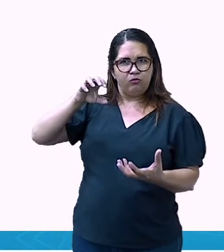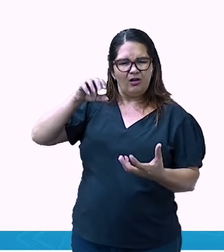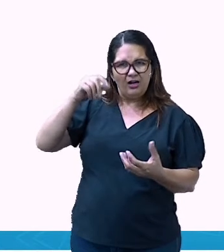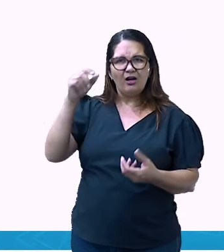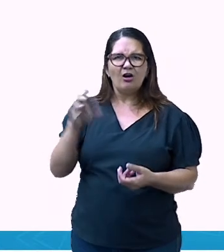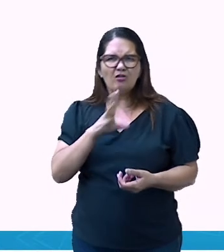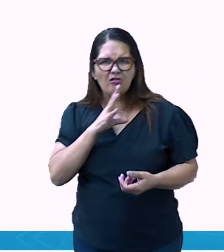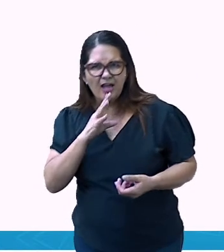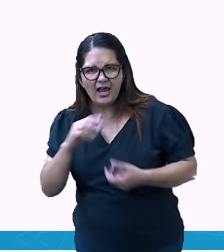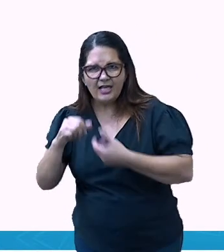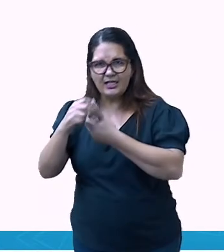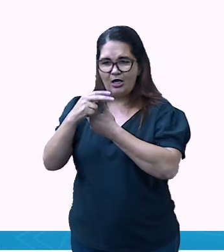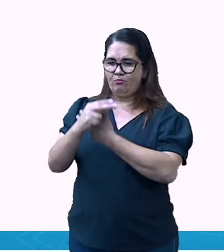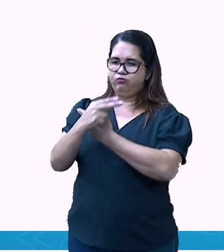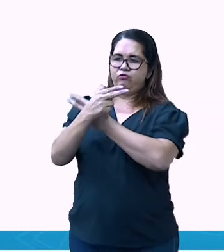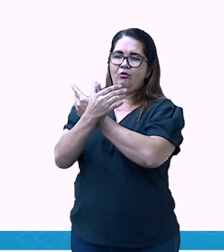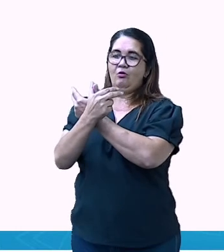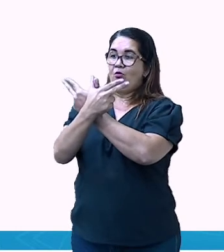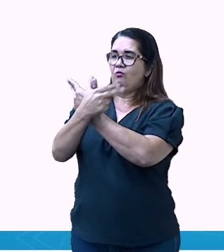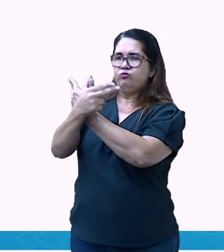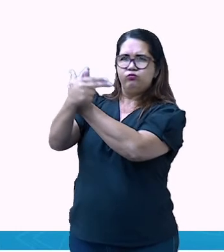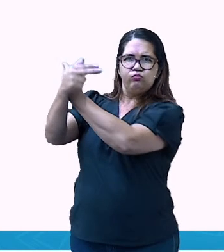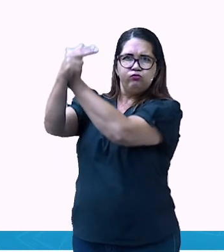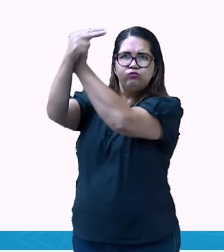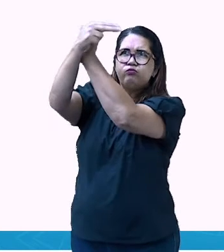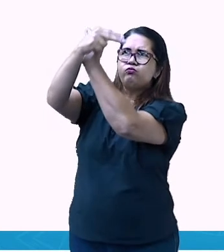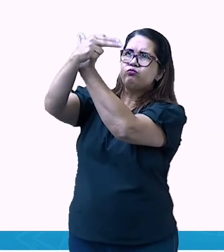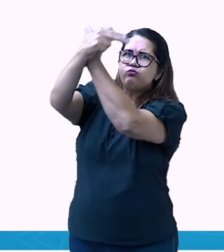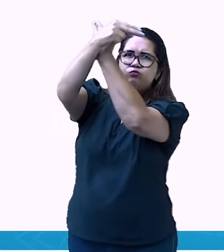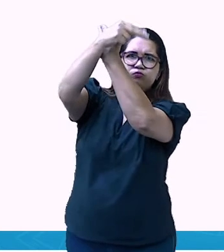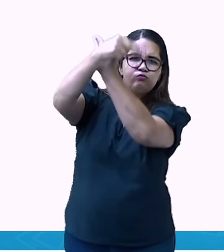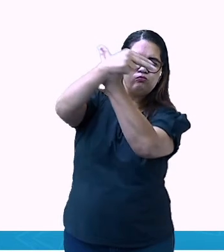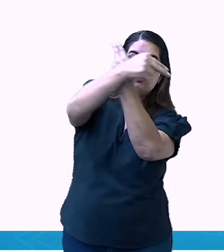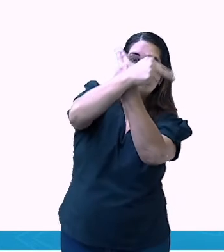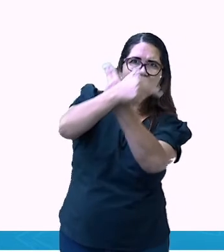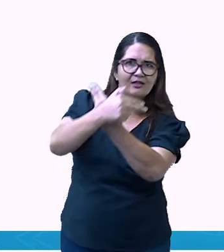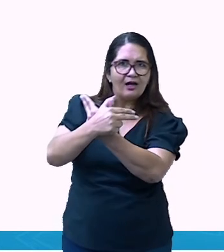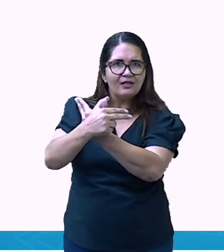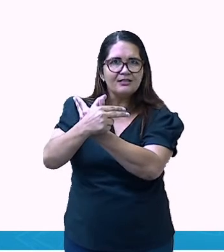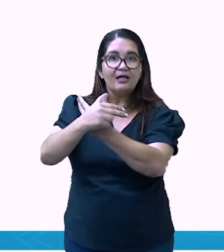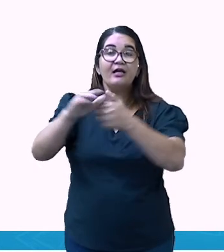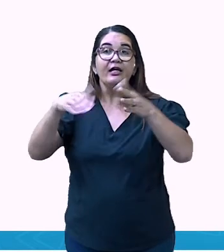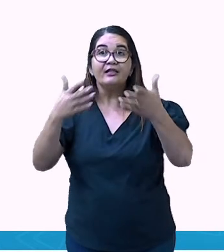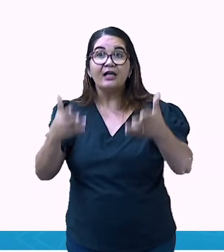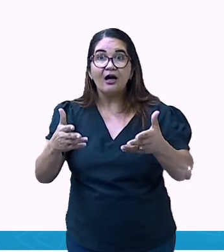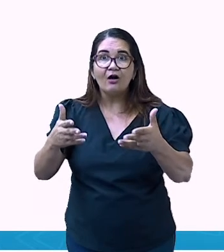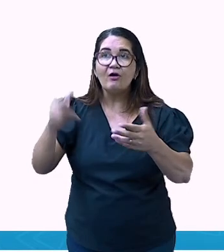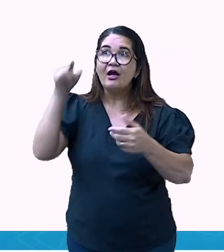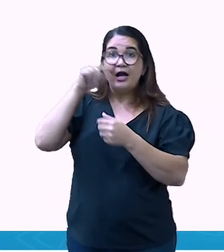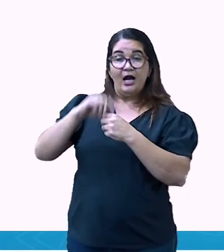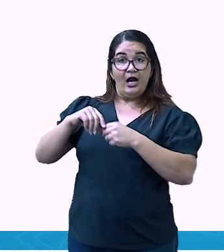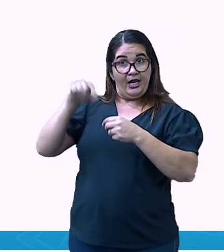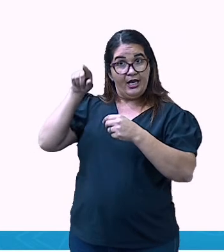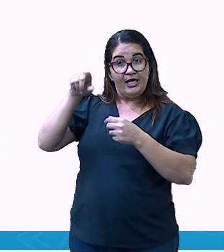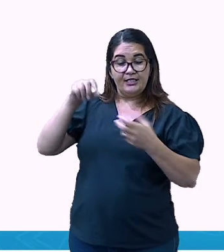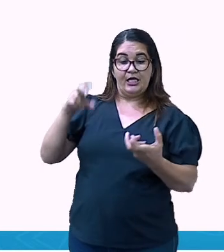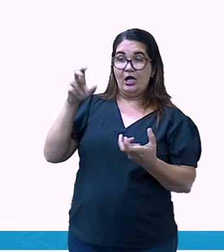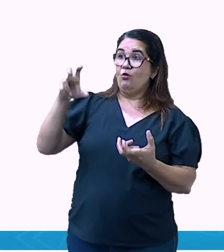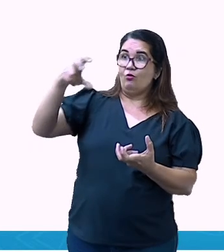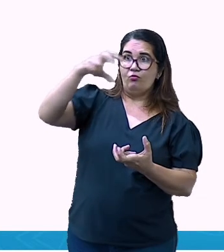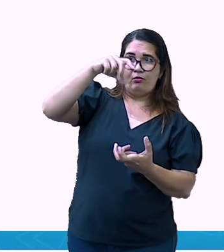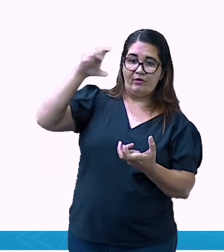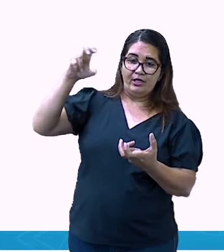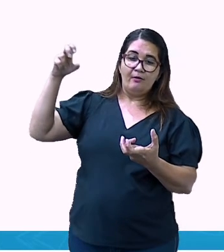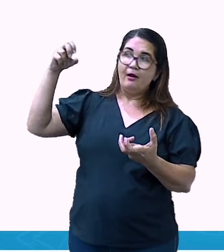E esses satélites mandam respostas imediatas para o GPS, facilitando, assim, essa localização.